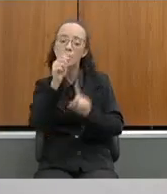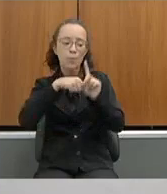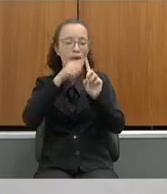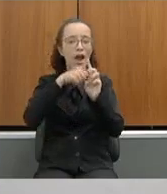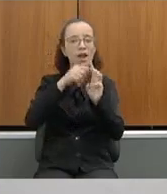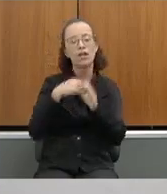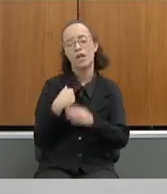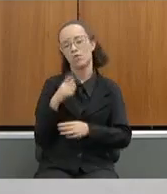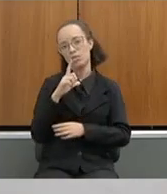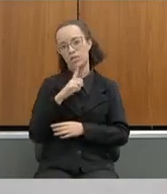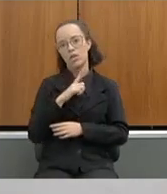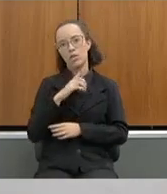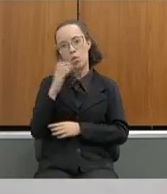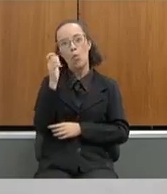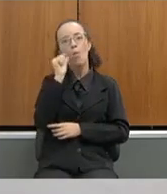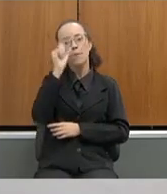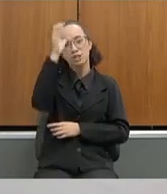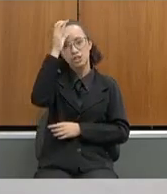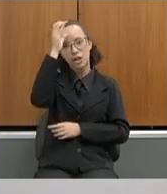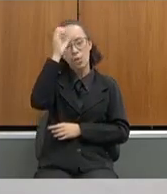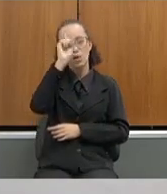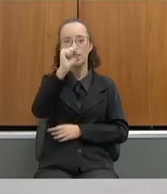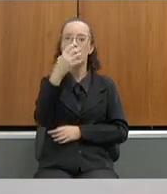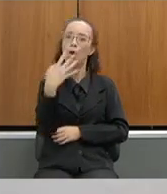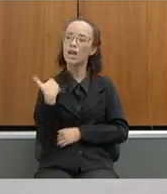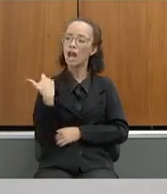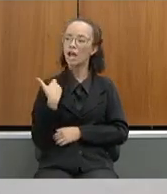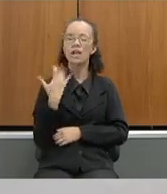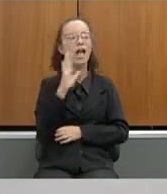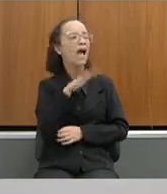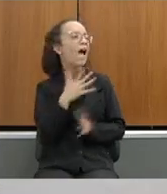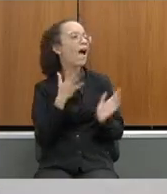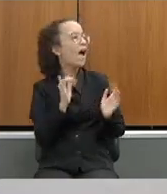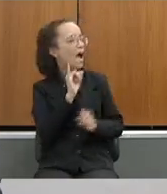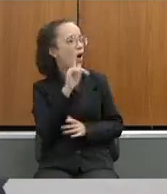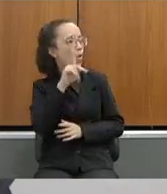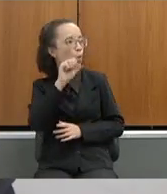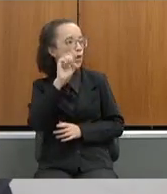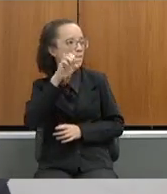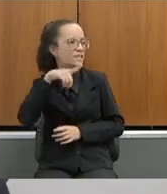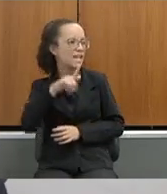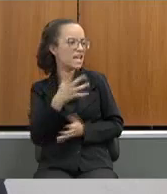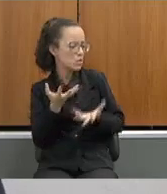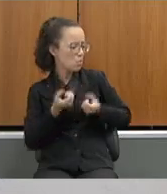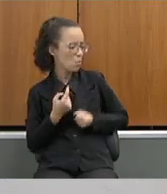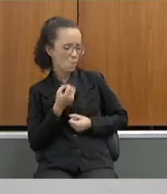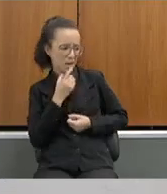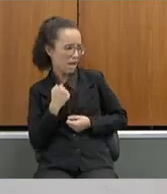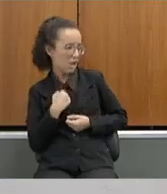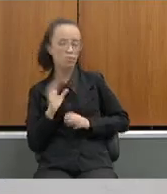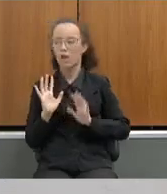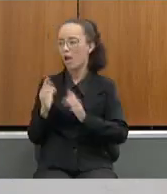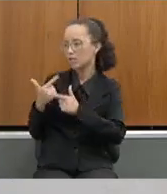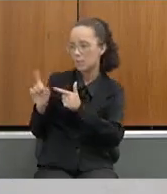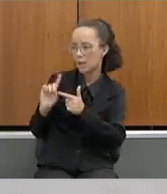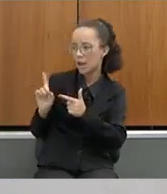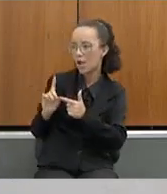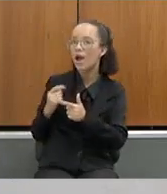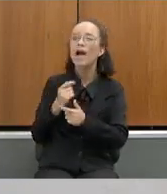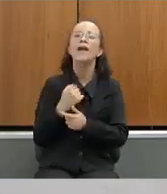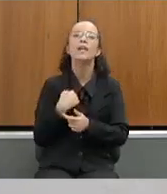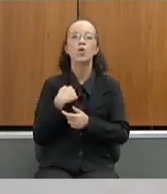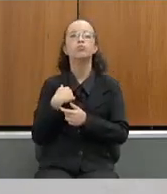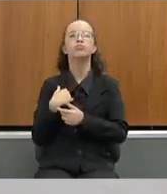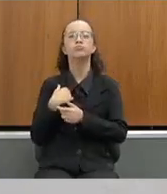Eu tenho uma tia com 84 anos de idade que um dia ela falou que o Ipseng não está me atendendo bem em Arlen. Eu falei, não tem problema, tia. Peguei meu